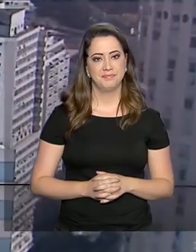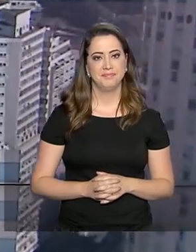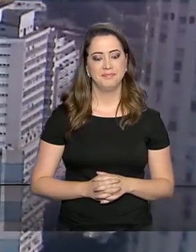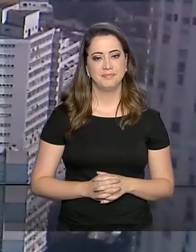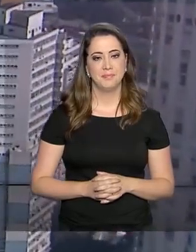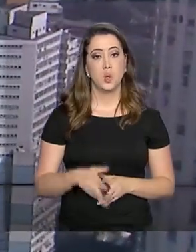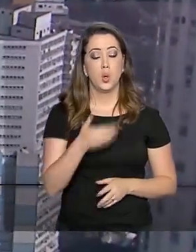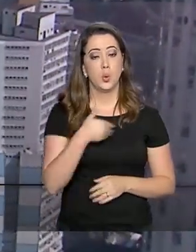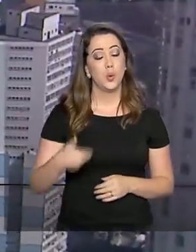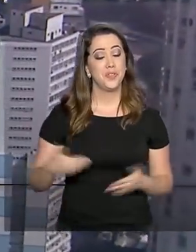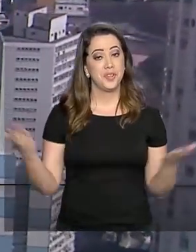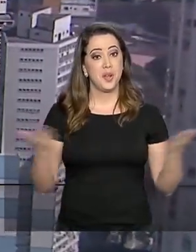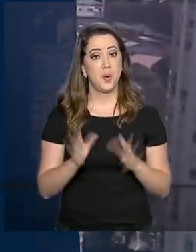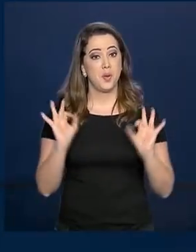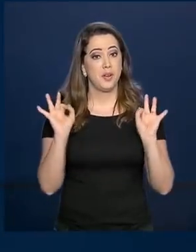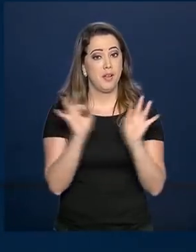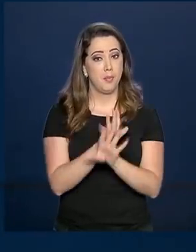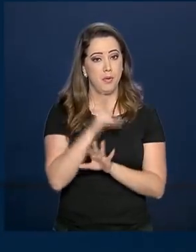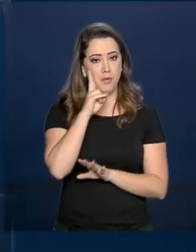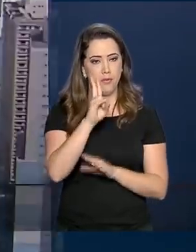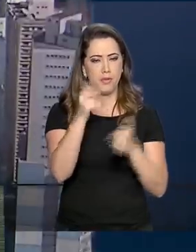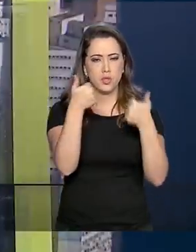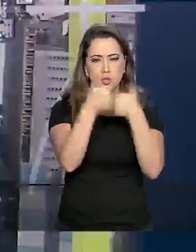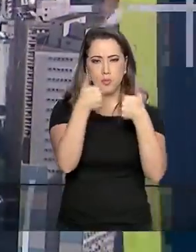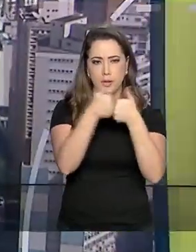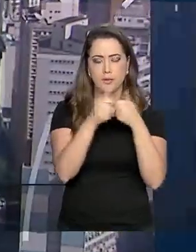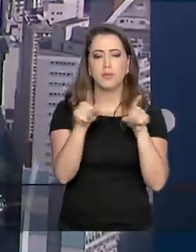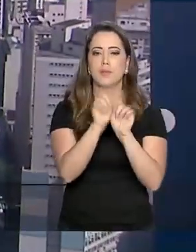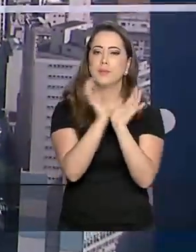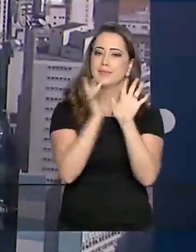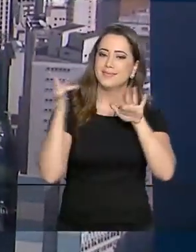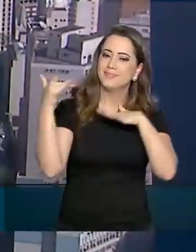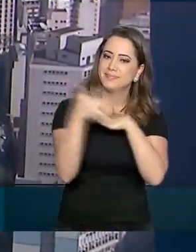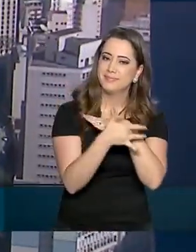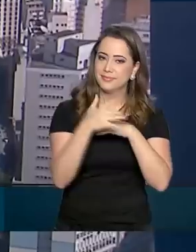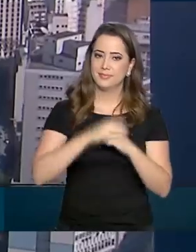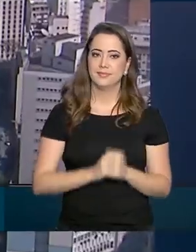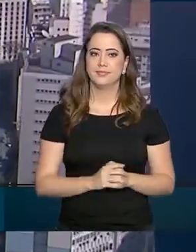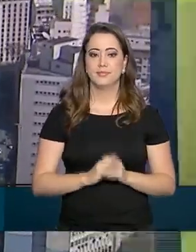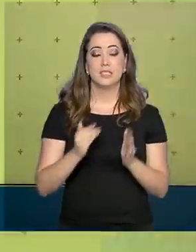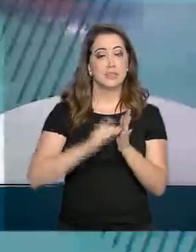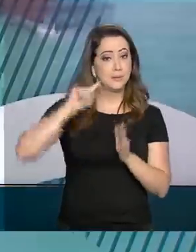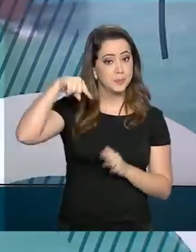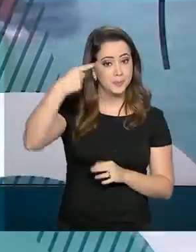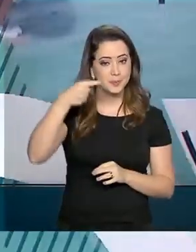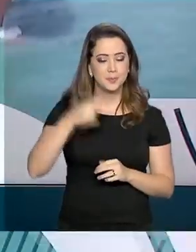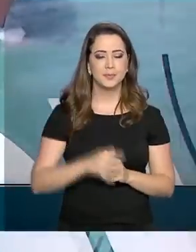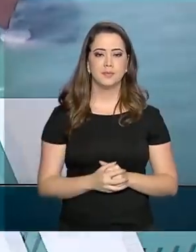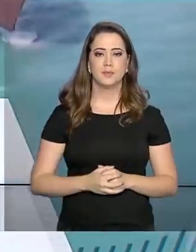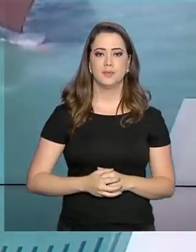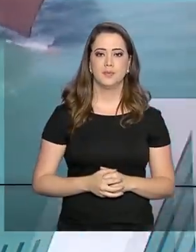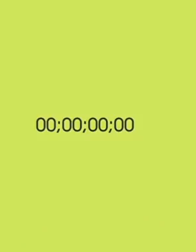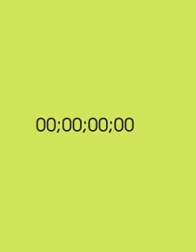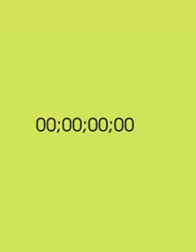E o governo agora fica por aqui. Acompanhe a gente também pelas nossas redes sociais. Até a próxima!